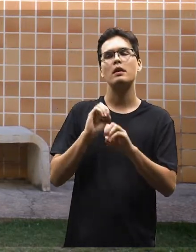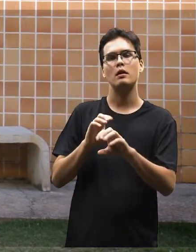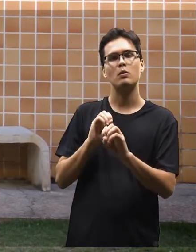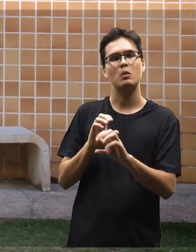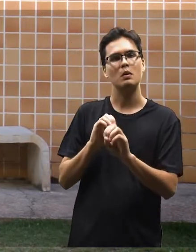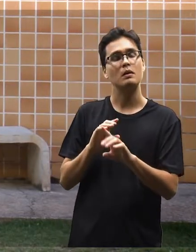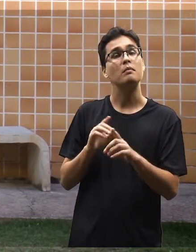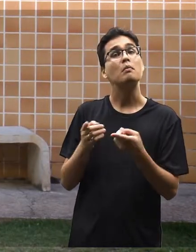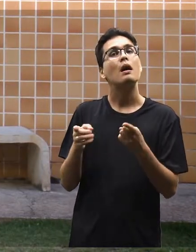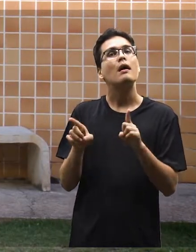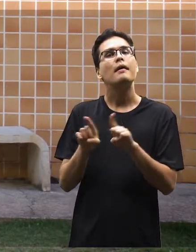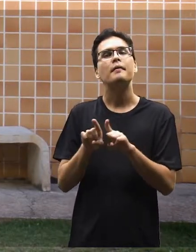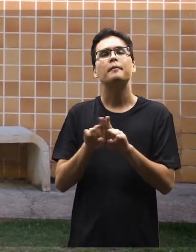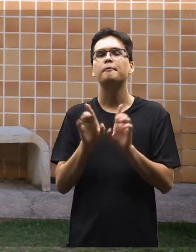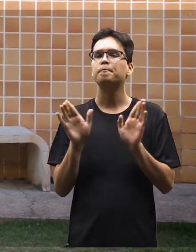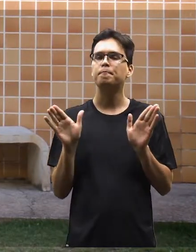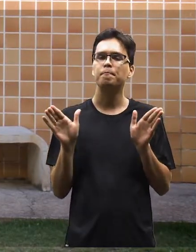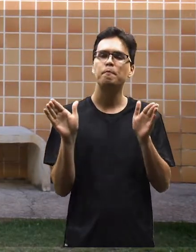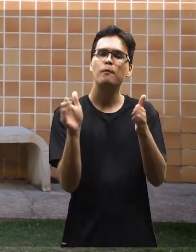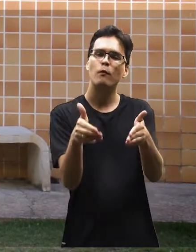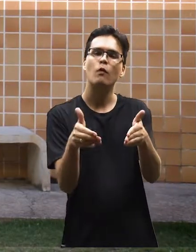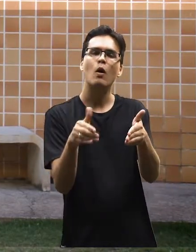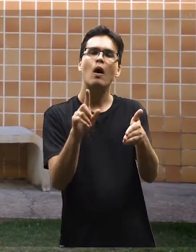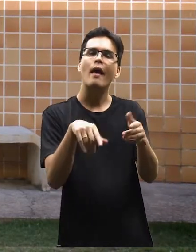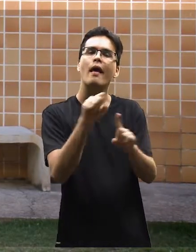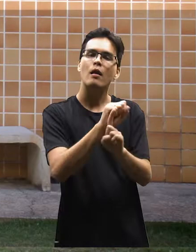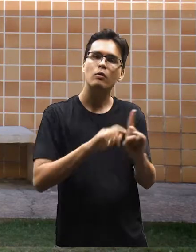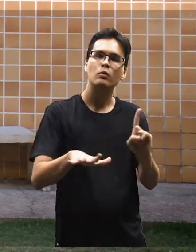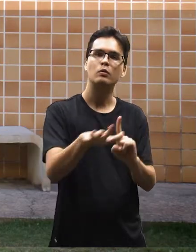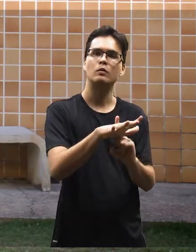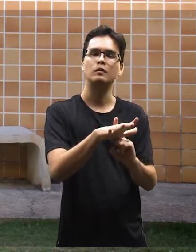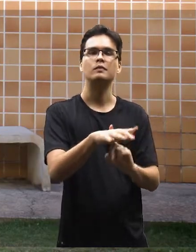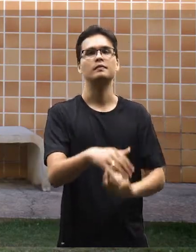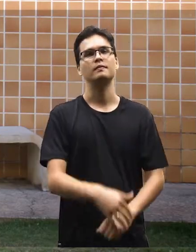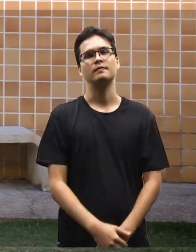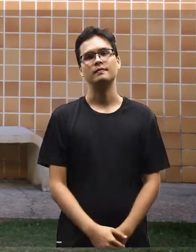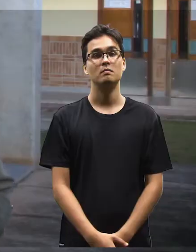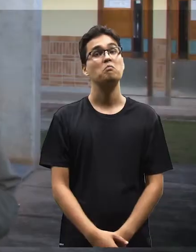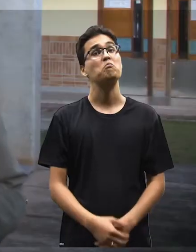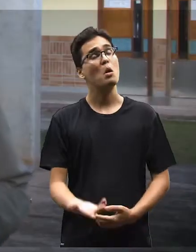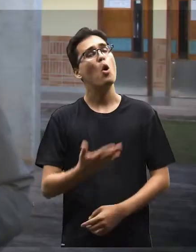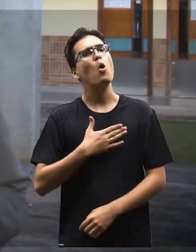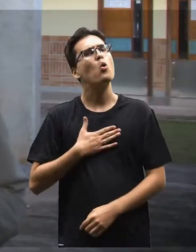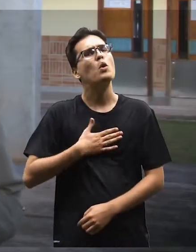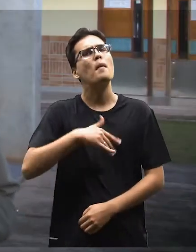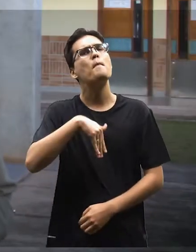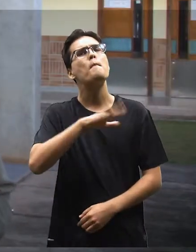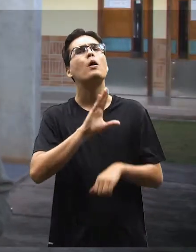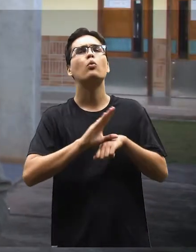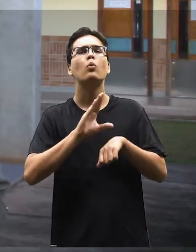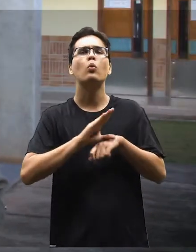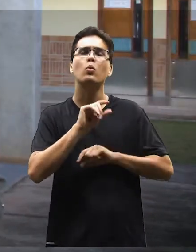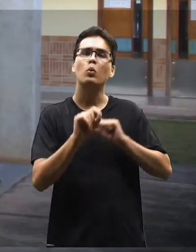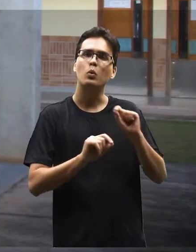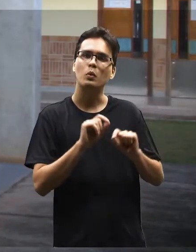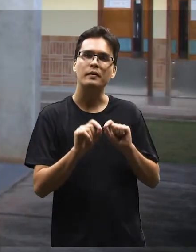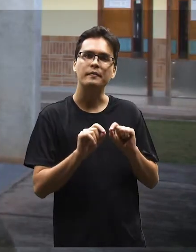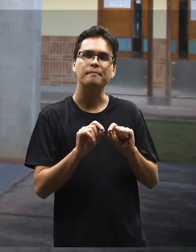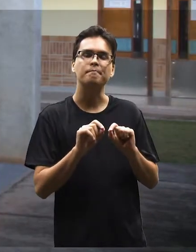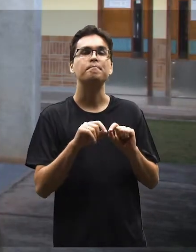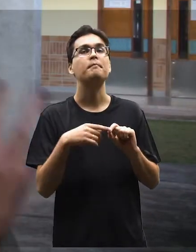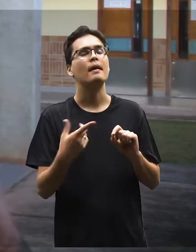as ciências da educação e totalmente voltada para a sociedade. Uma das coisas que eu mais gostei no curso é